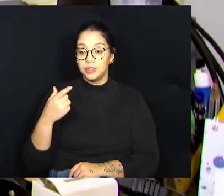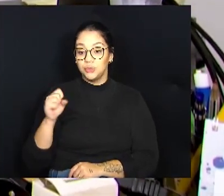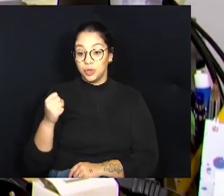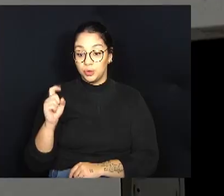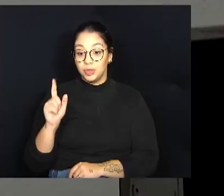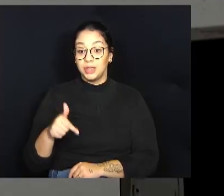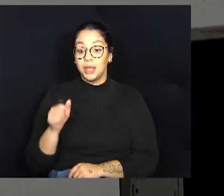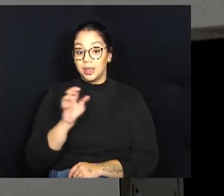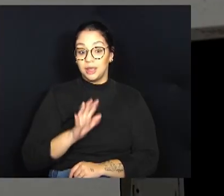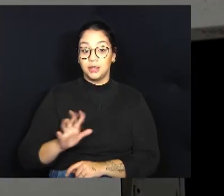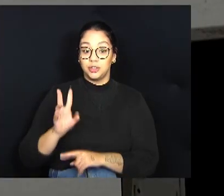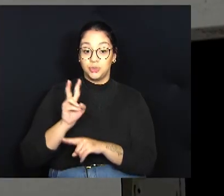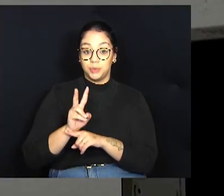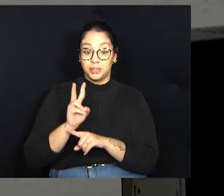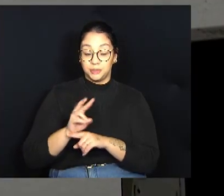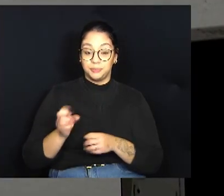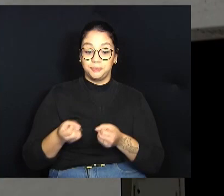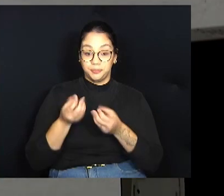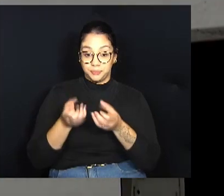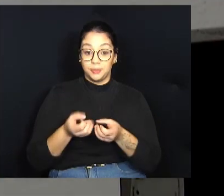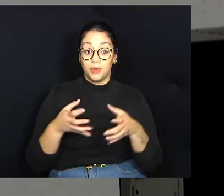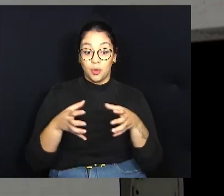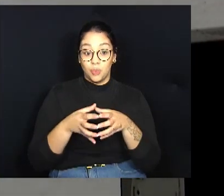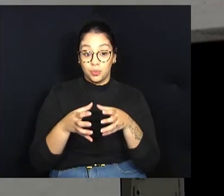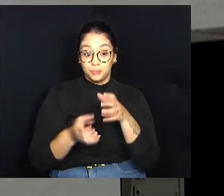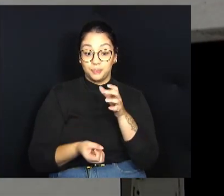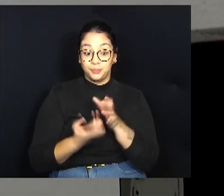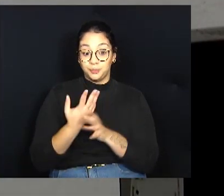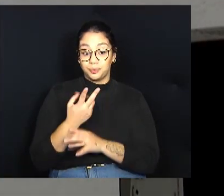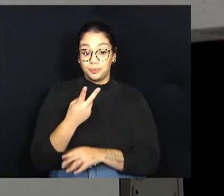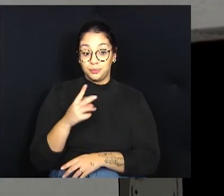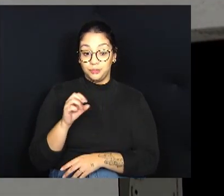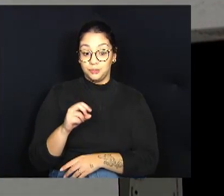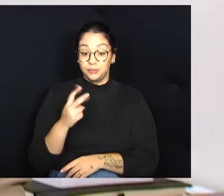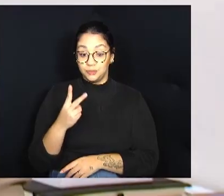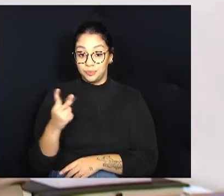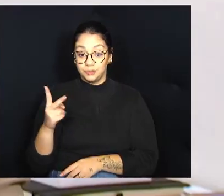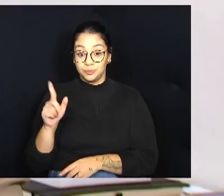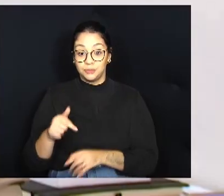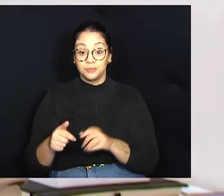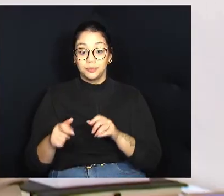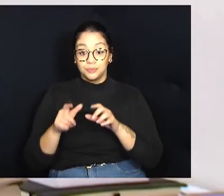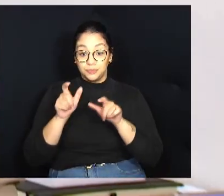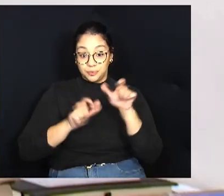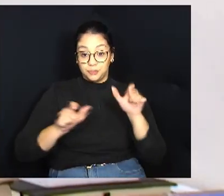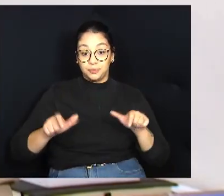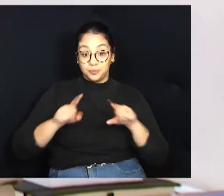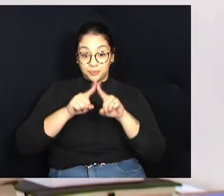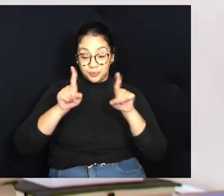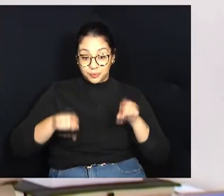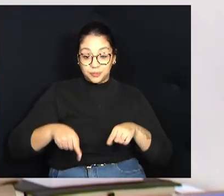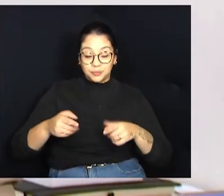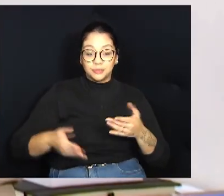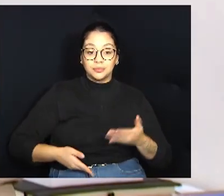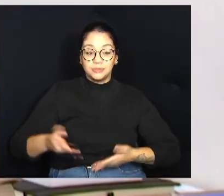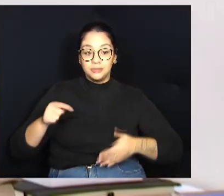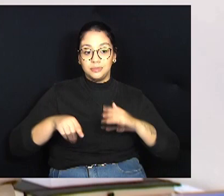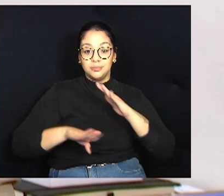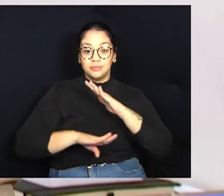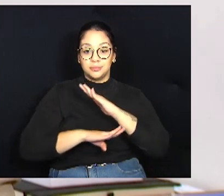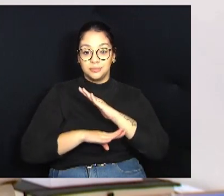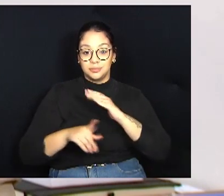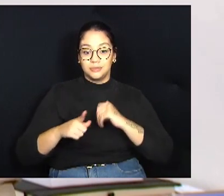O grupo, criado em 2022, é formado por servidores da casa. Paulo Silva, encarregado de dados,